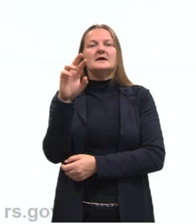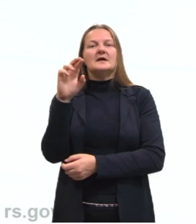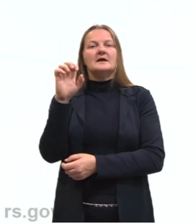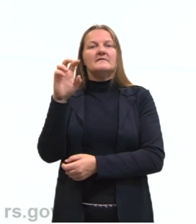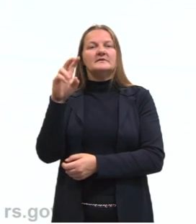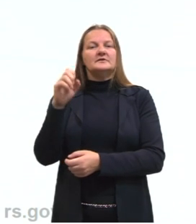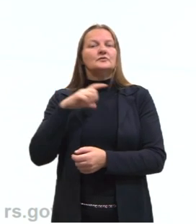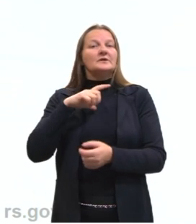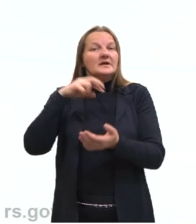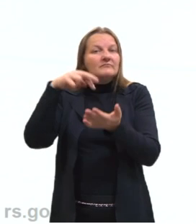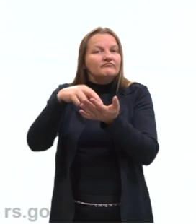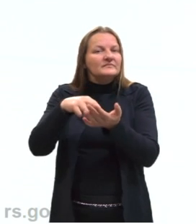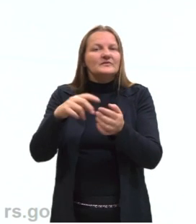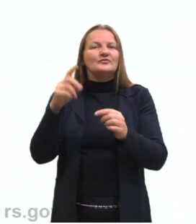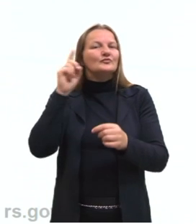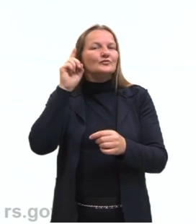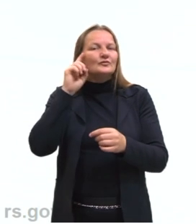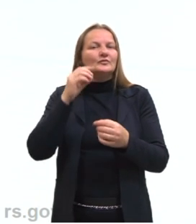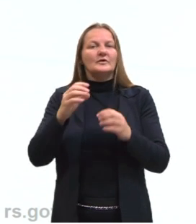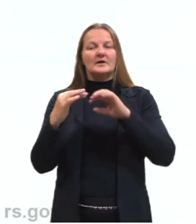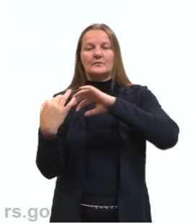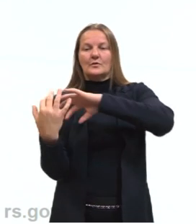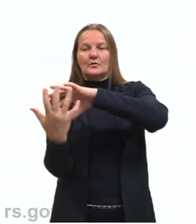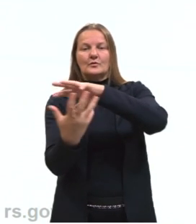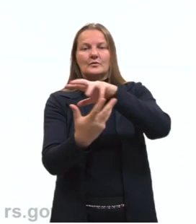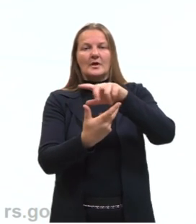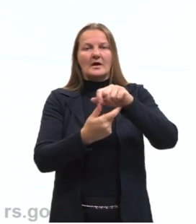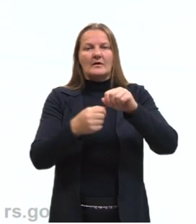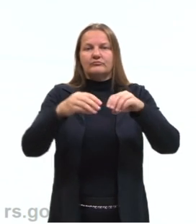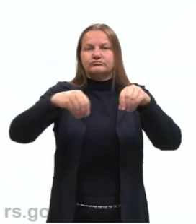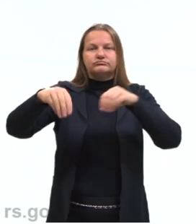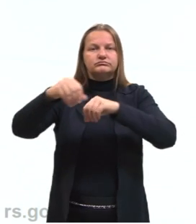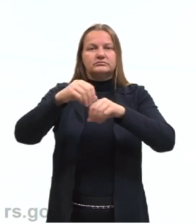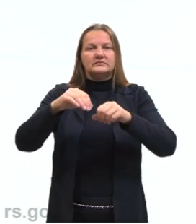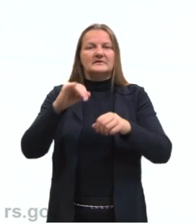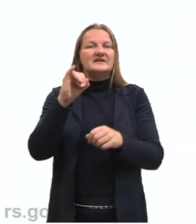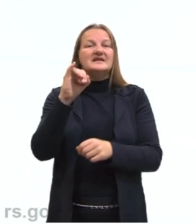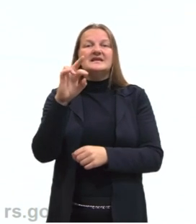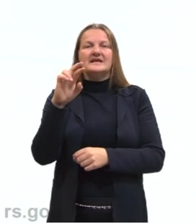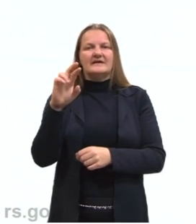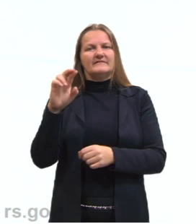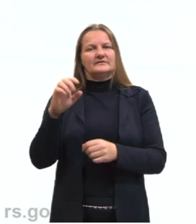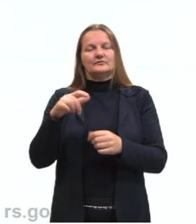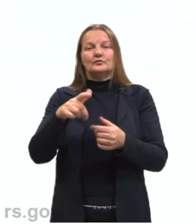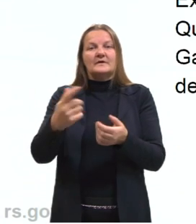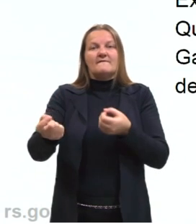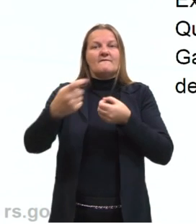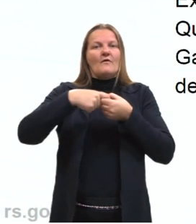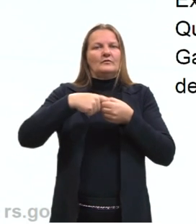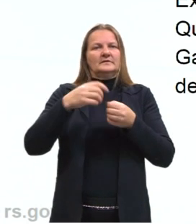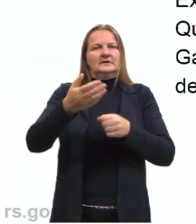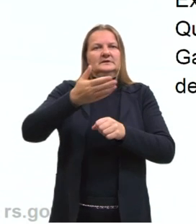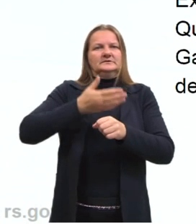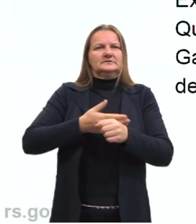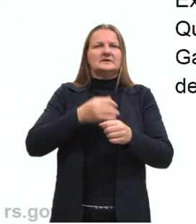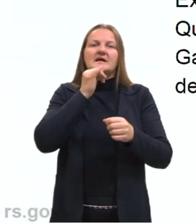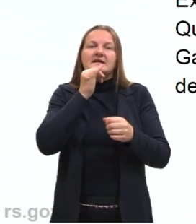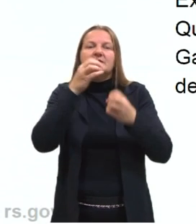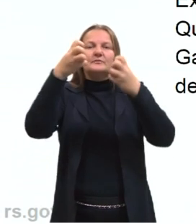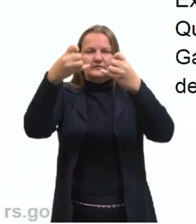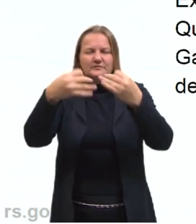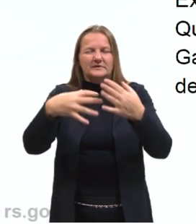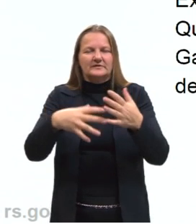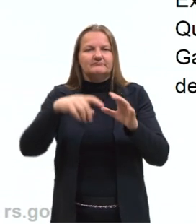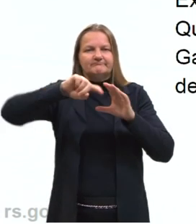processos reais. Na Terra, né? Todos os processos são irreversíveis, tá? Um exemplo